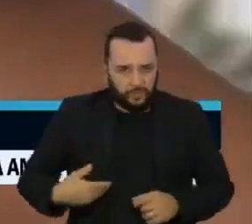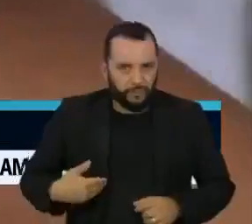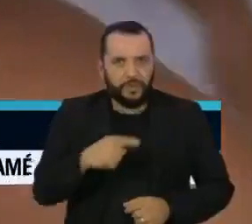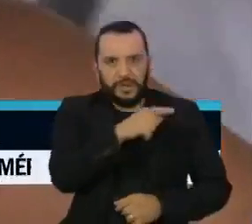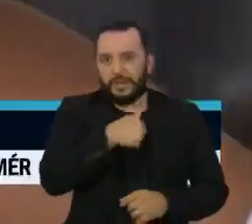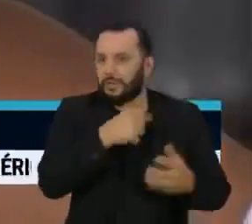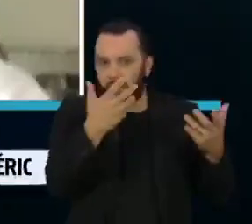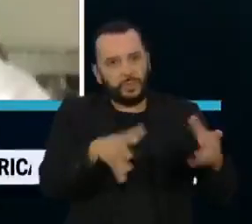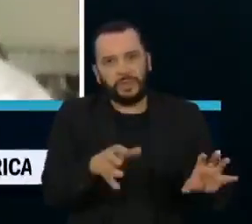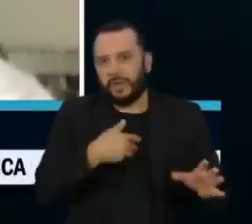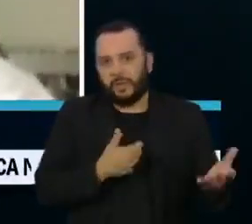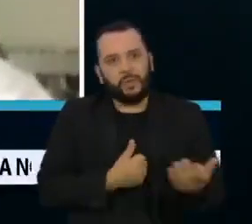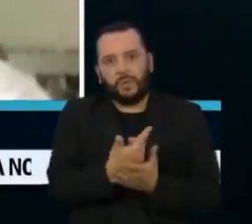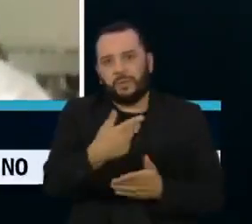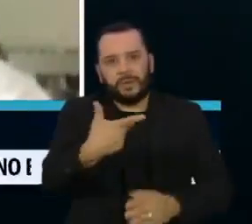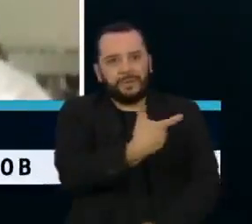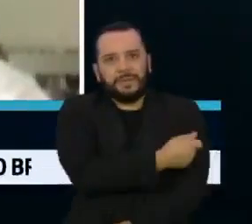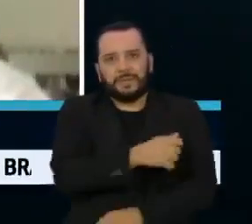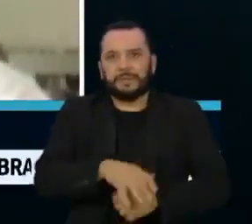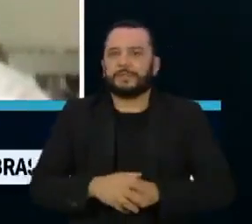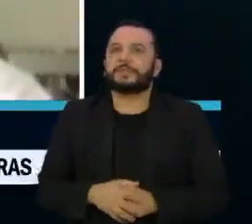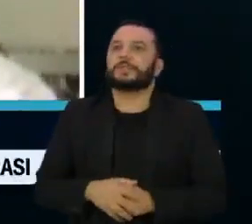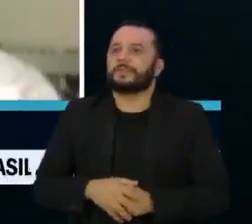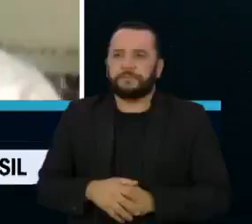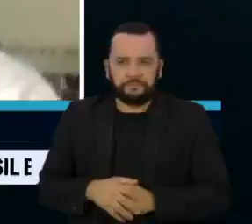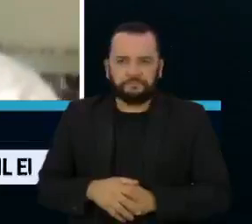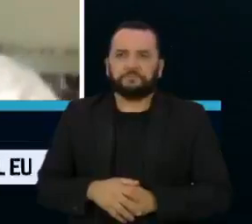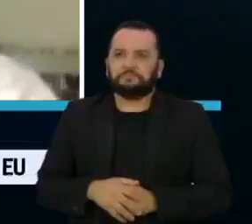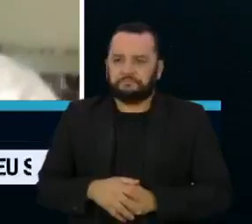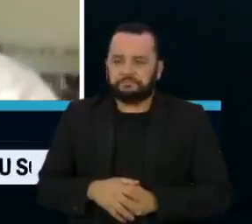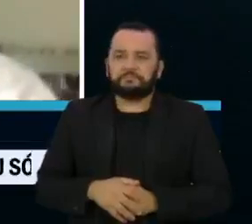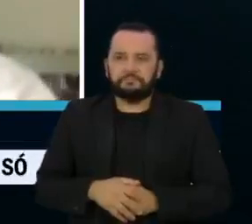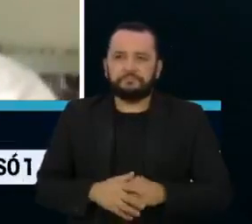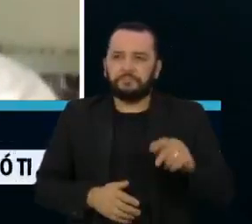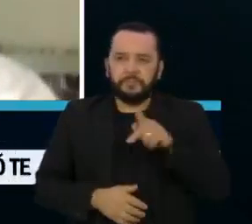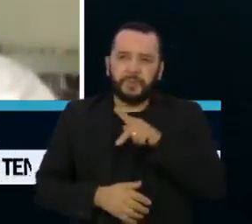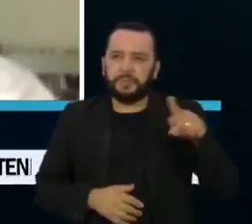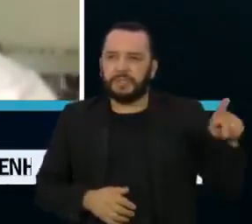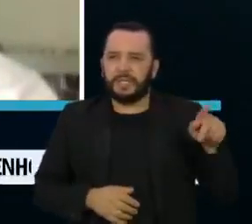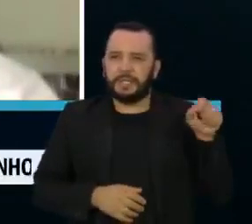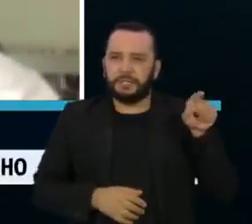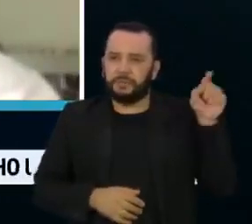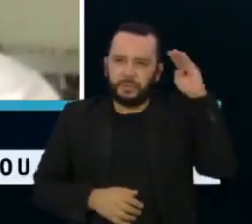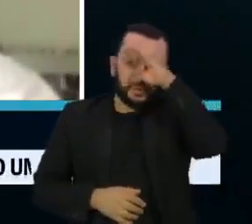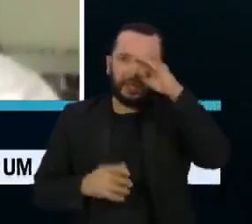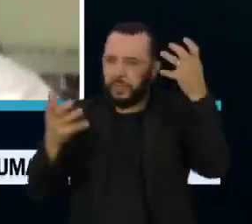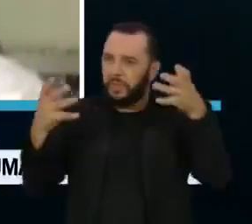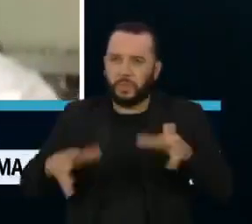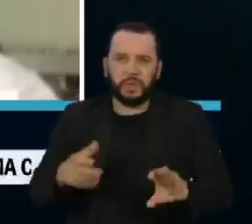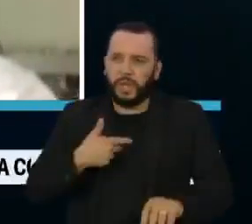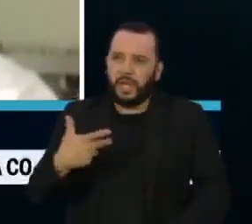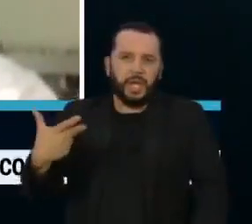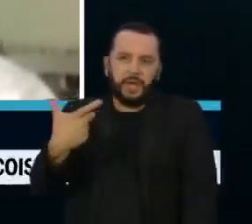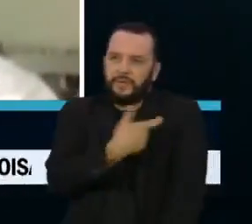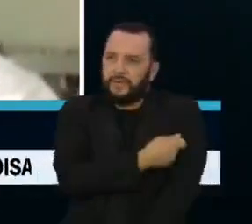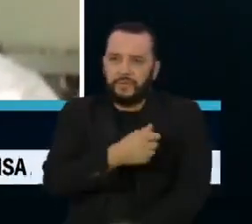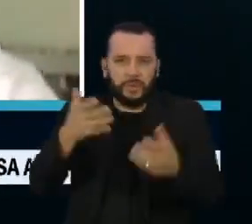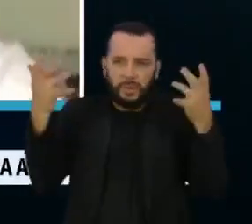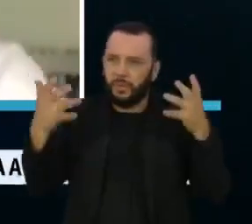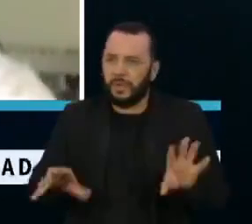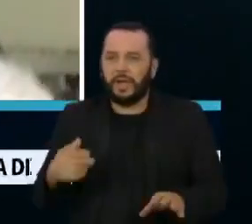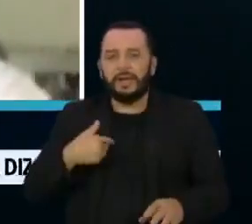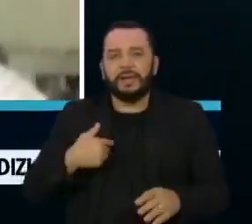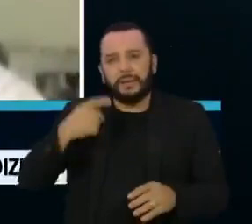na compra de vacinas. Eles não apostaram na vacina, apostaram na imunização de rebanho e